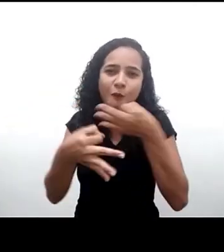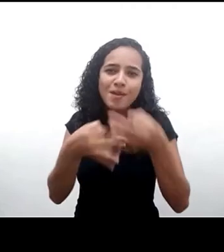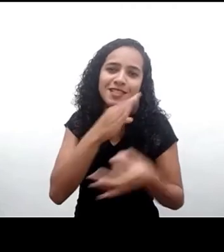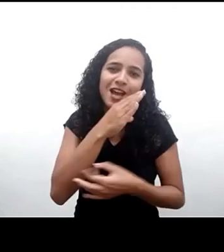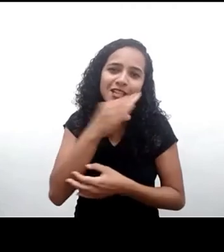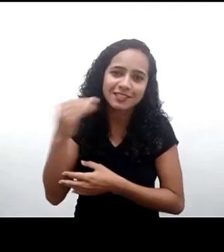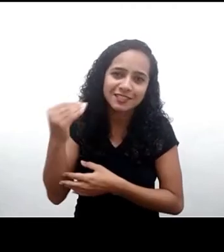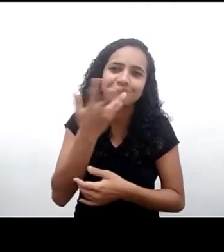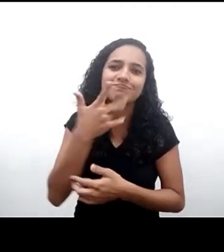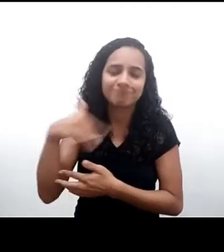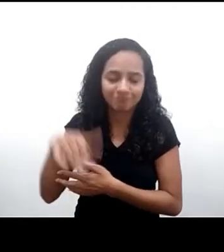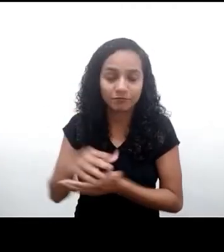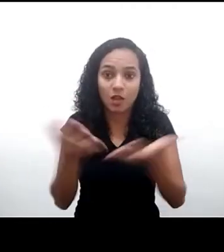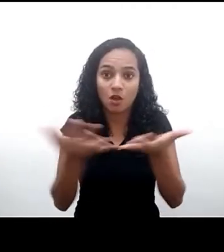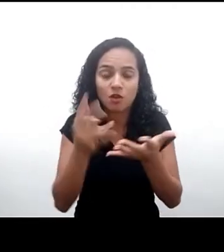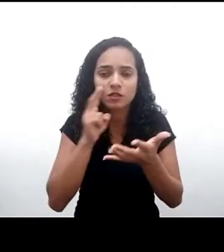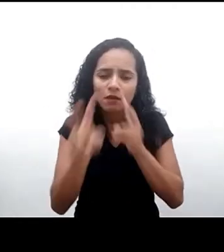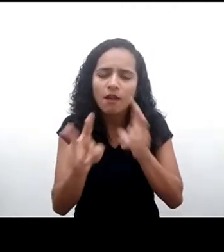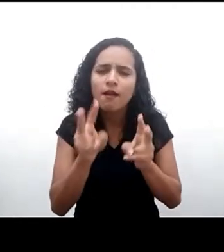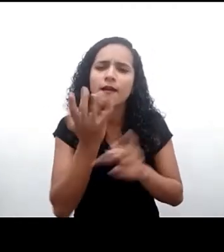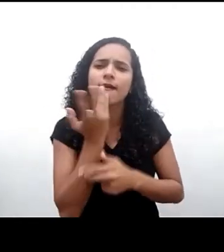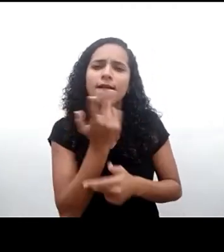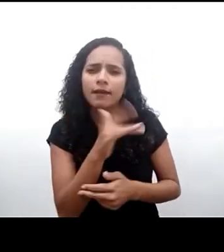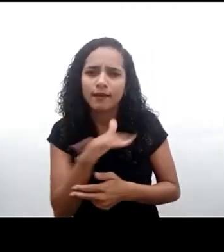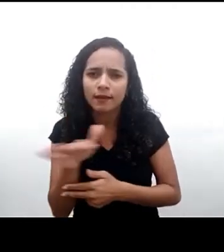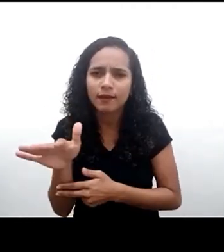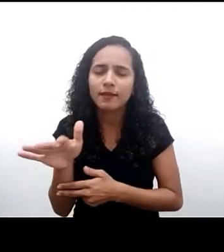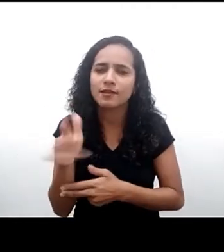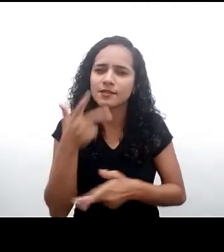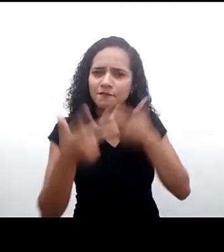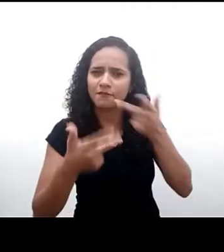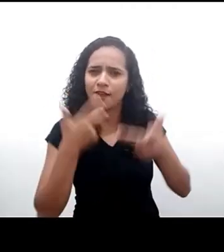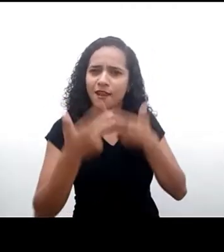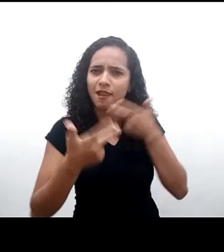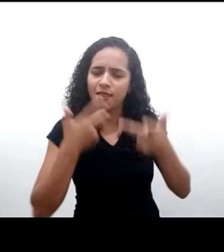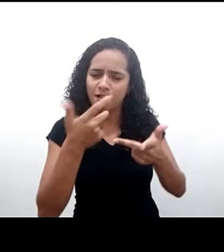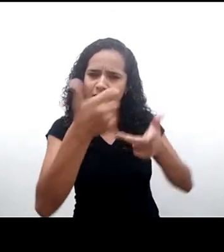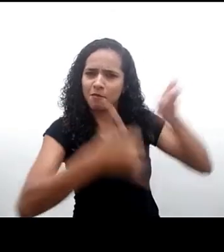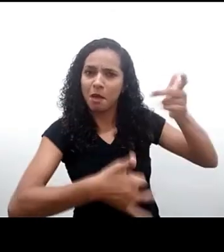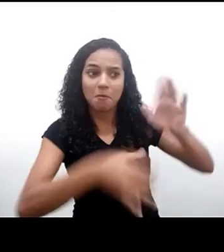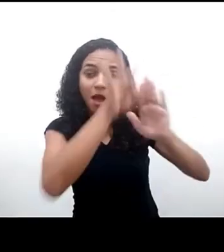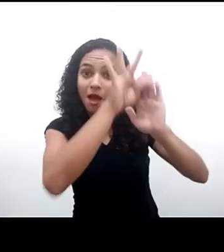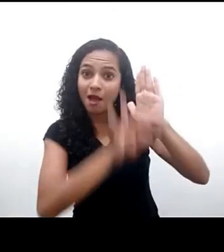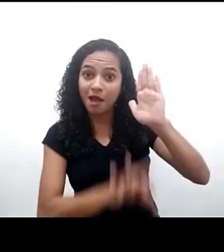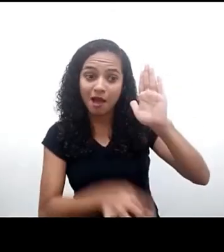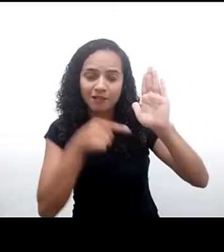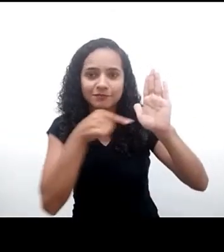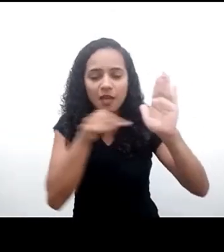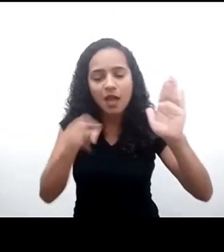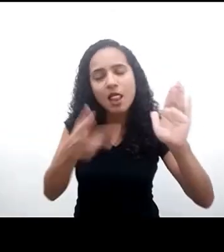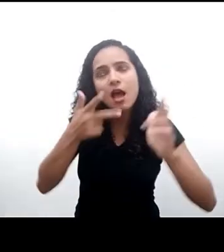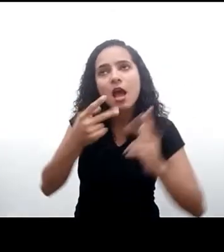aspectos. As crianças falando das potencialidades do ambiente digital